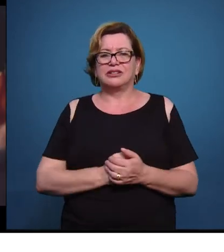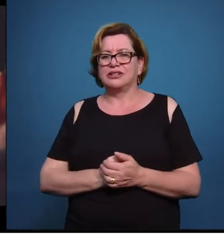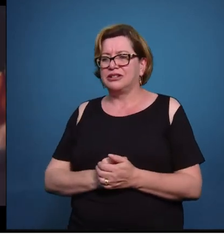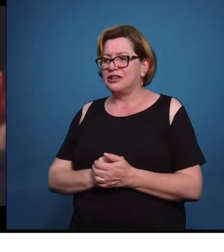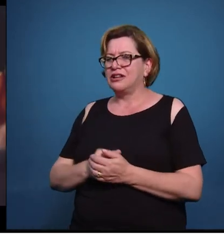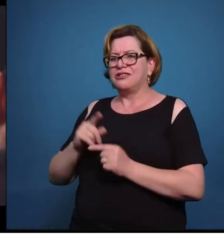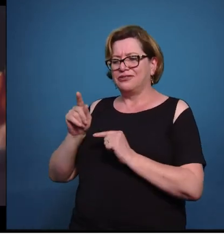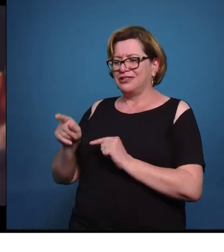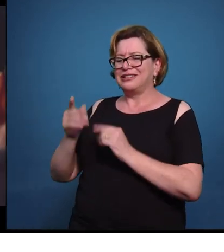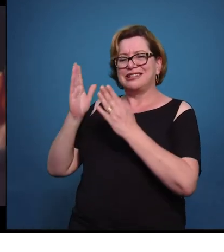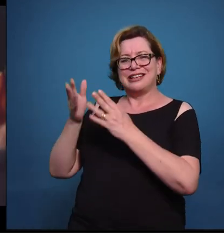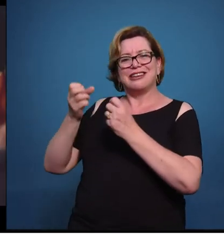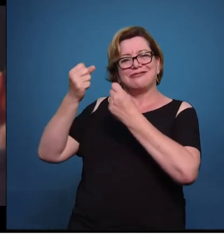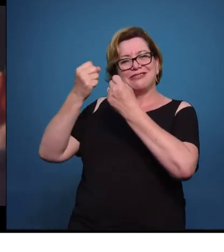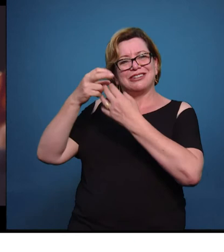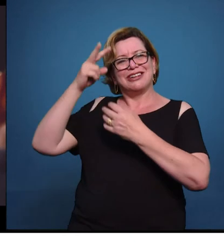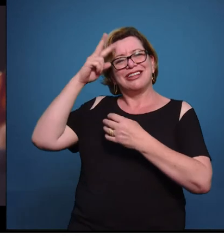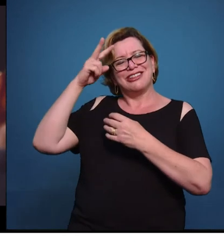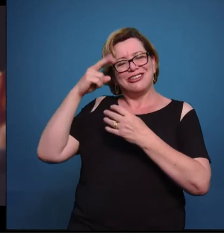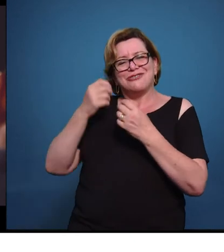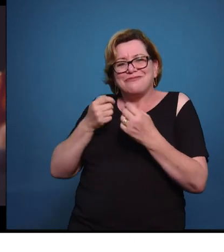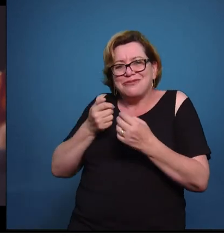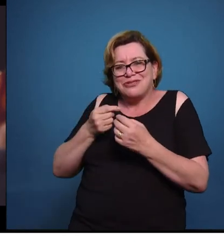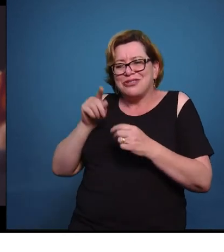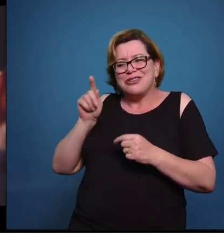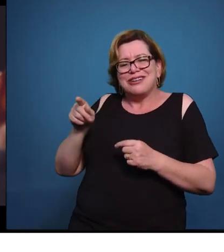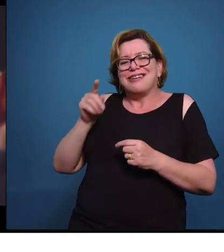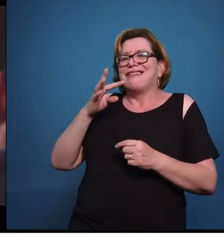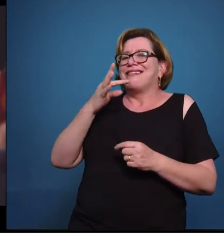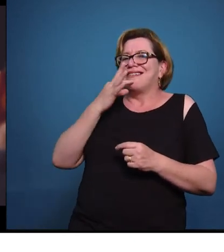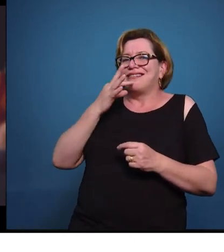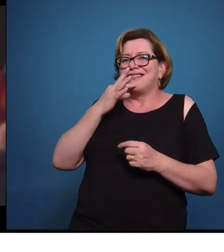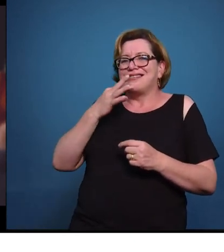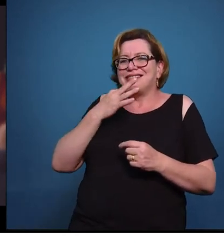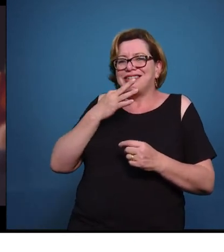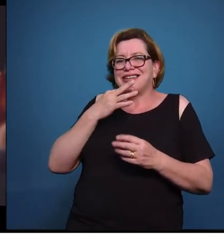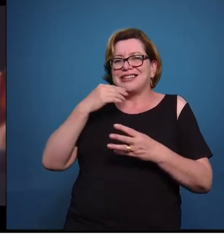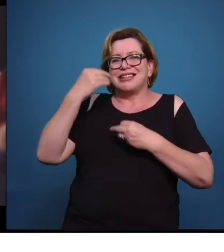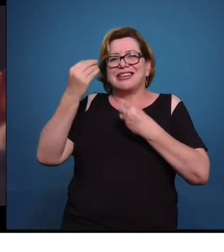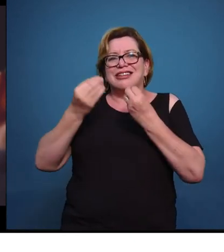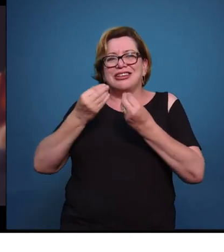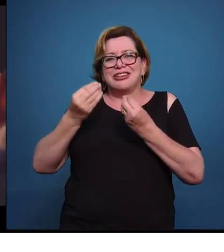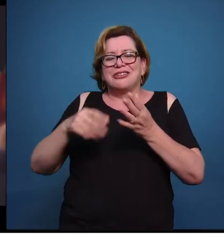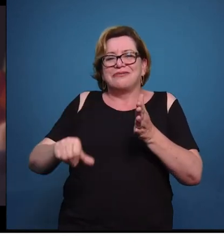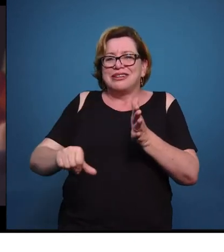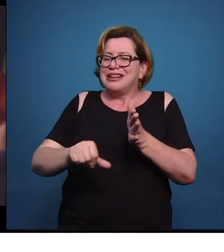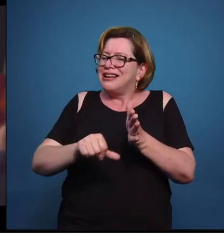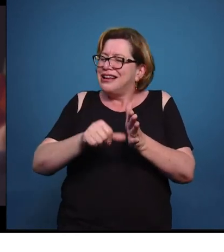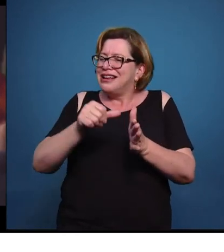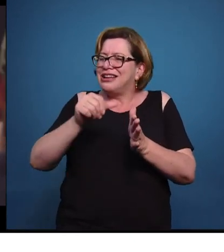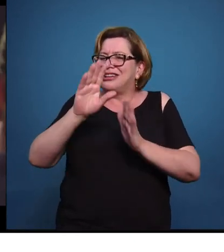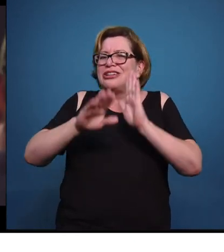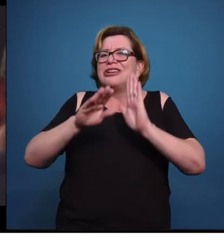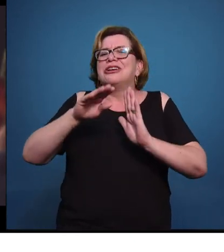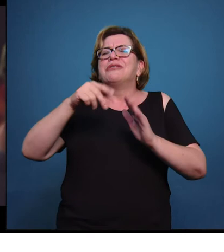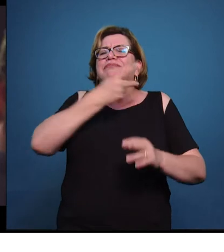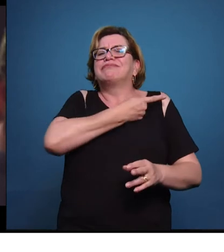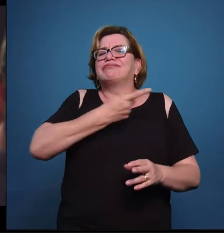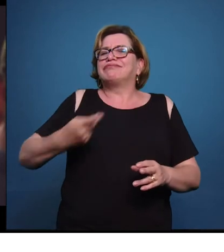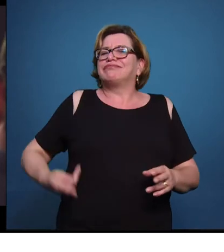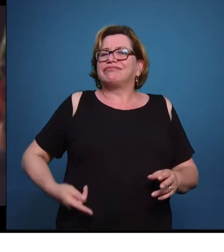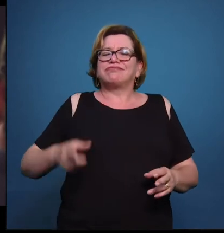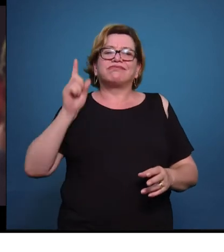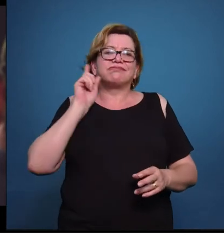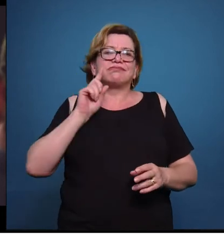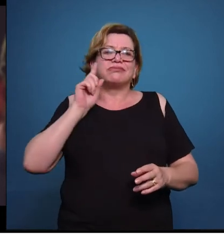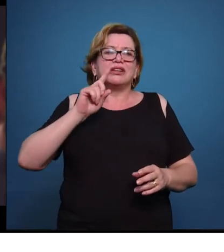mencionou a história, vamos aproveitar esse gancho, então. Você é conhecedor da obra de um dos primeiros presidentes norte-americanos, Thomas Jefferson. Qual